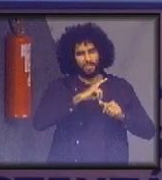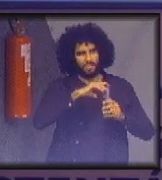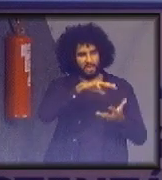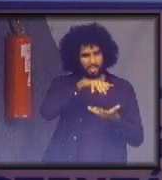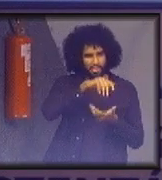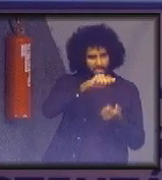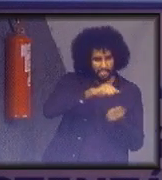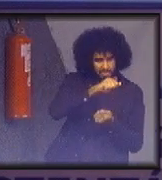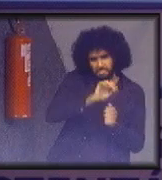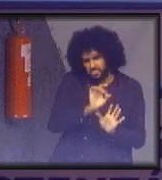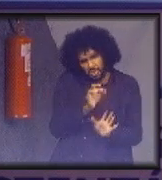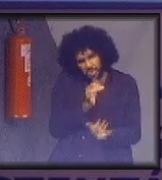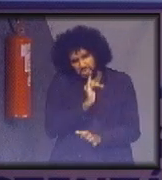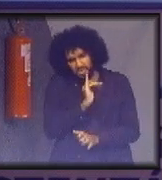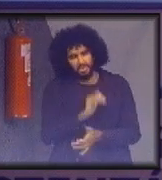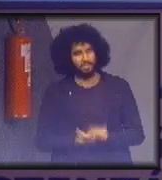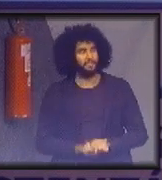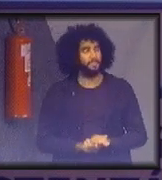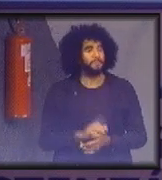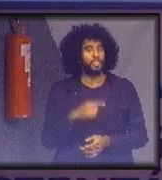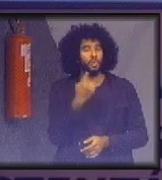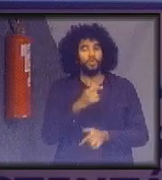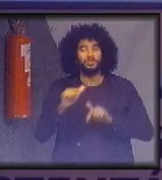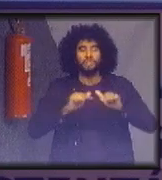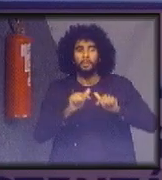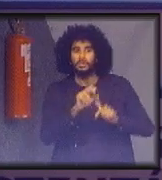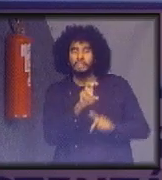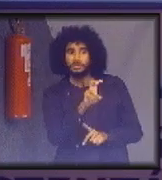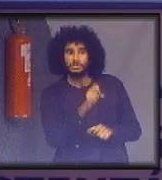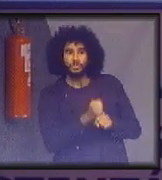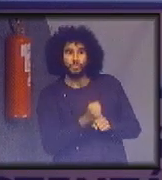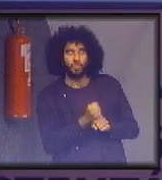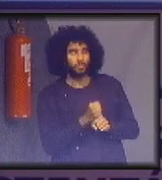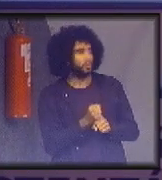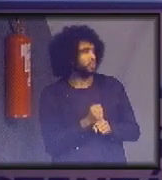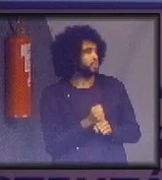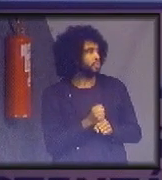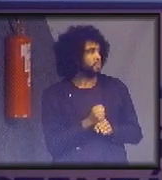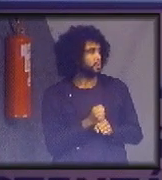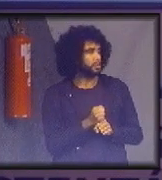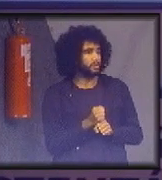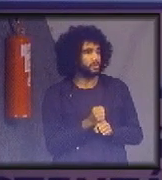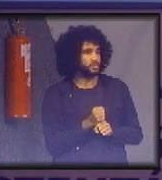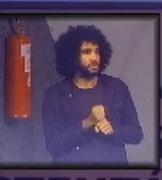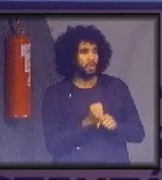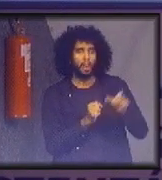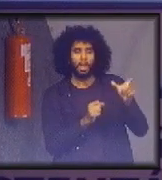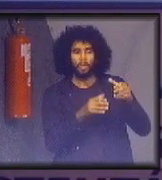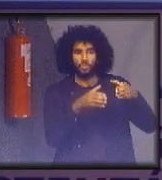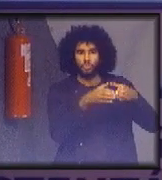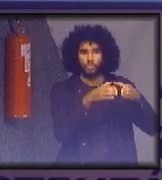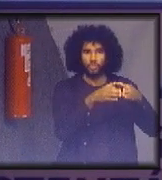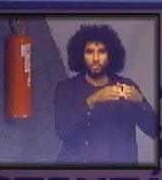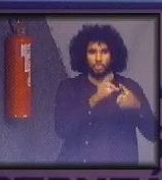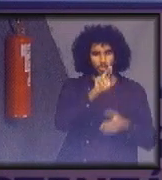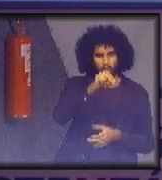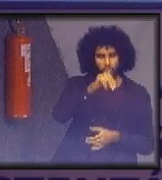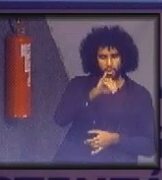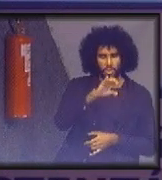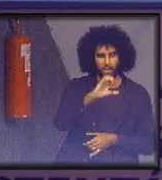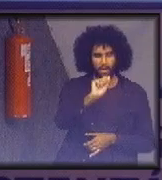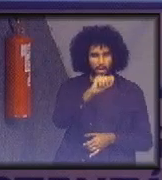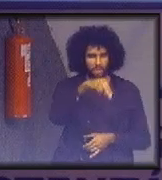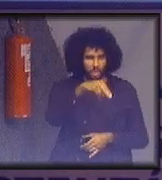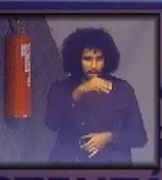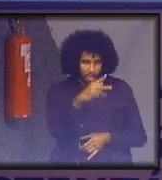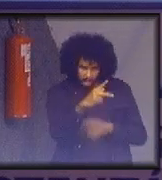Dou apenas um exemplo. Nós trabalhamos durante cinco anos com a Unicamp, com os veteranos da Unicamp, em 34 dos 36